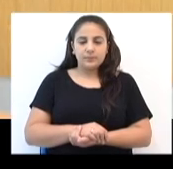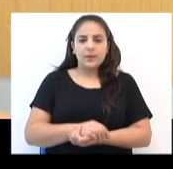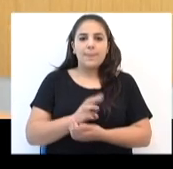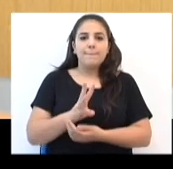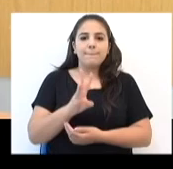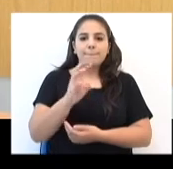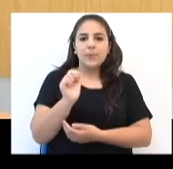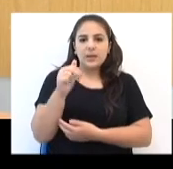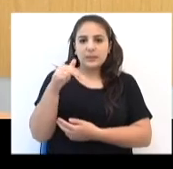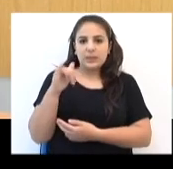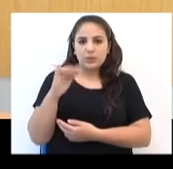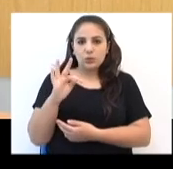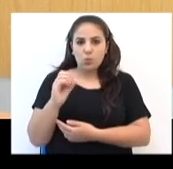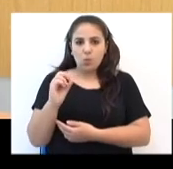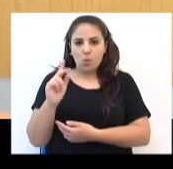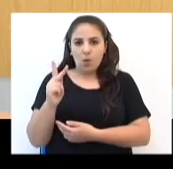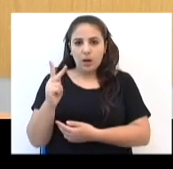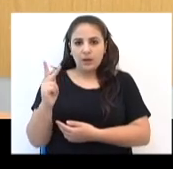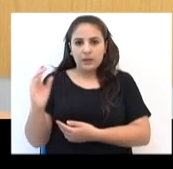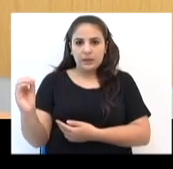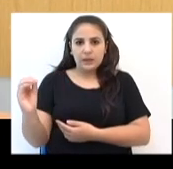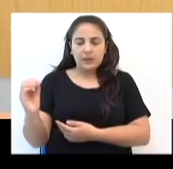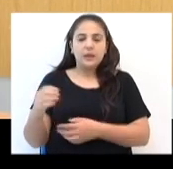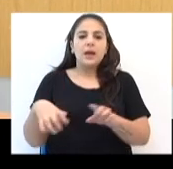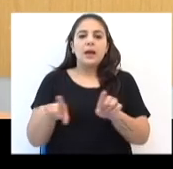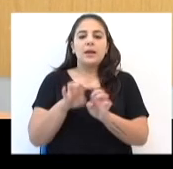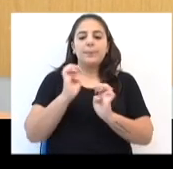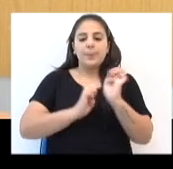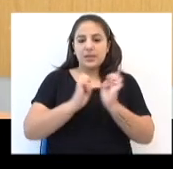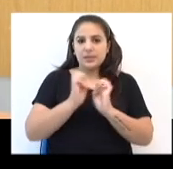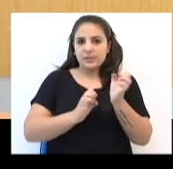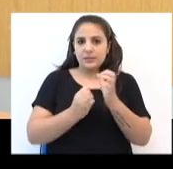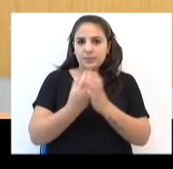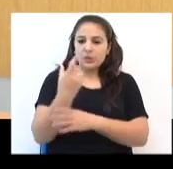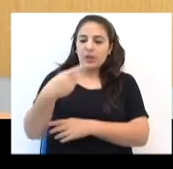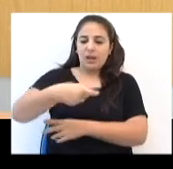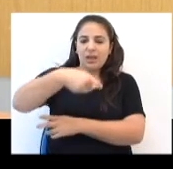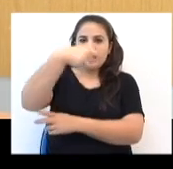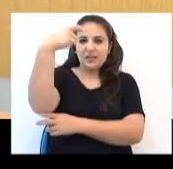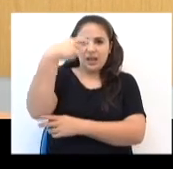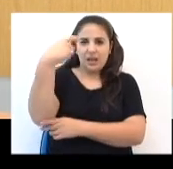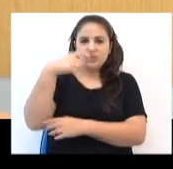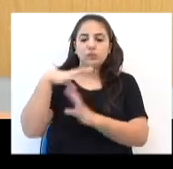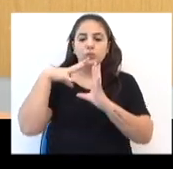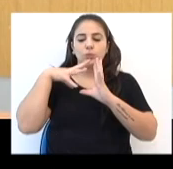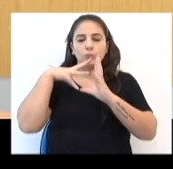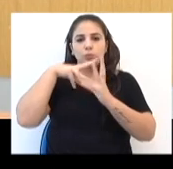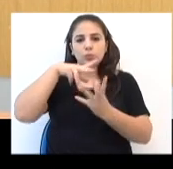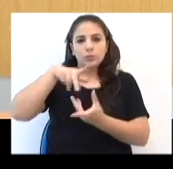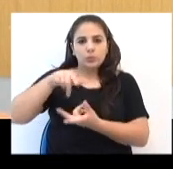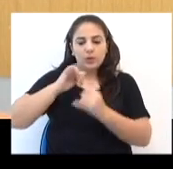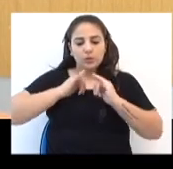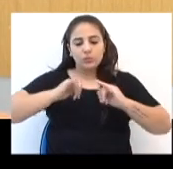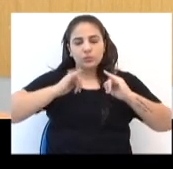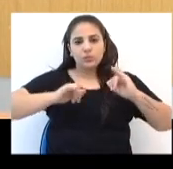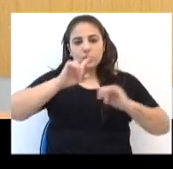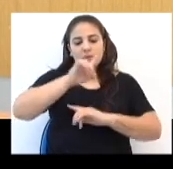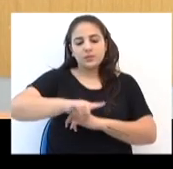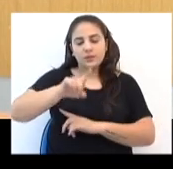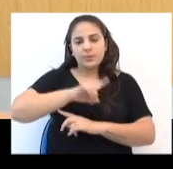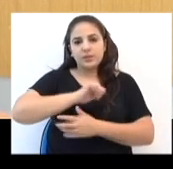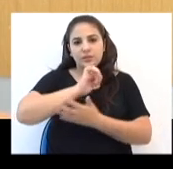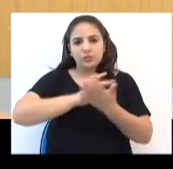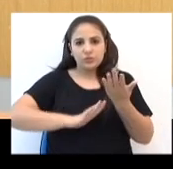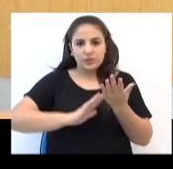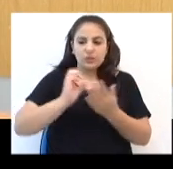A Manitowoc, uma das principais fabricantes de guindastes do mundo, anunciou na semana passada a suspensão